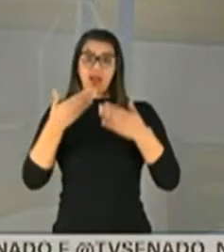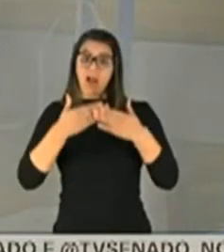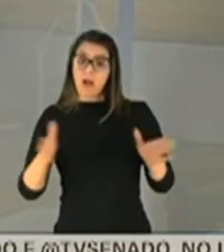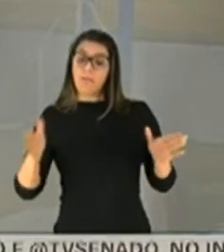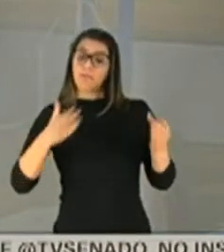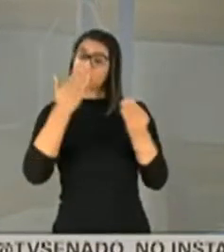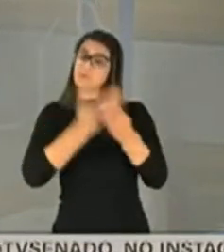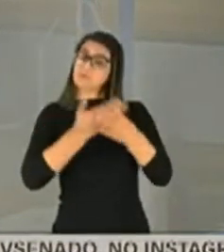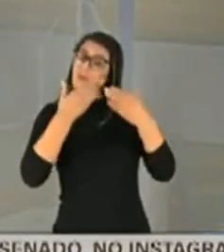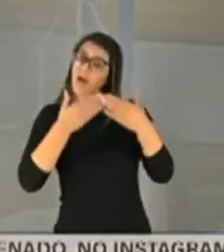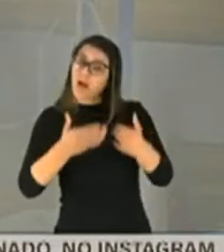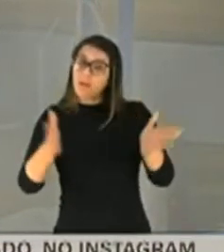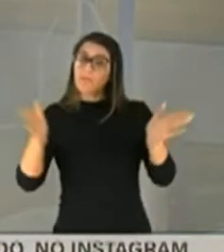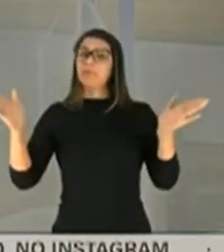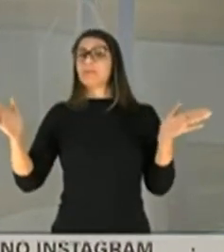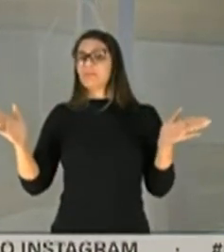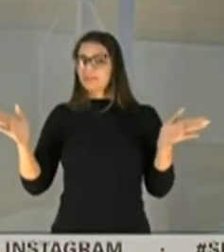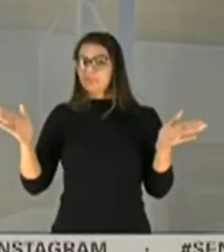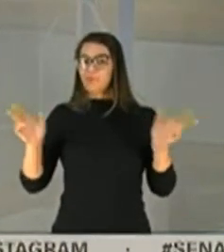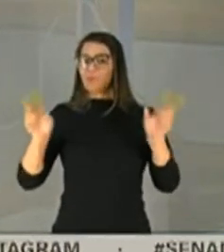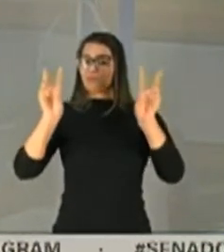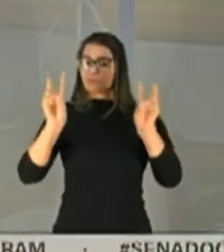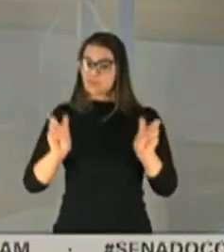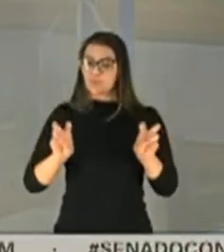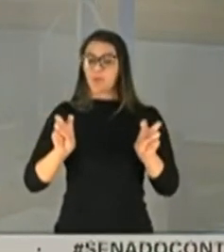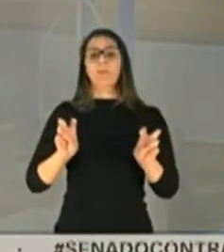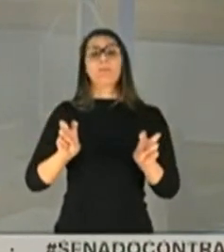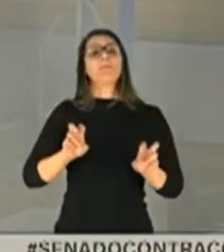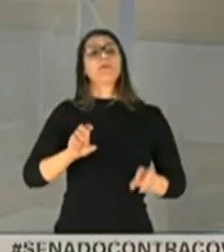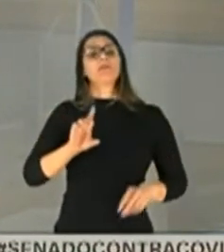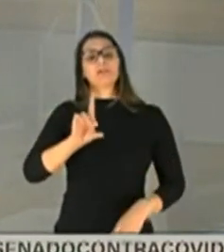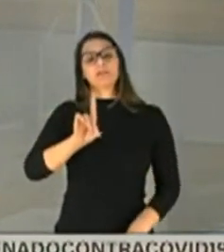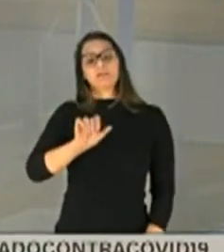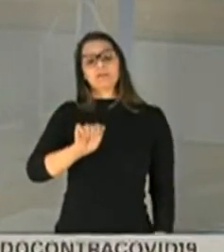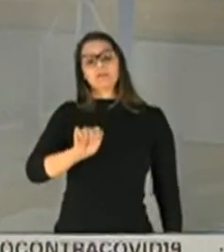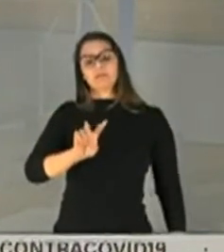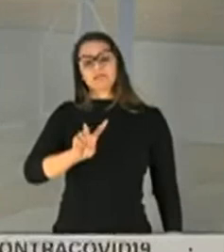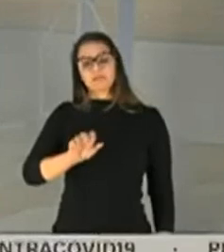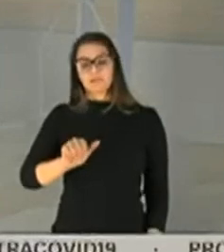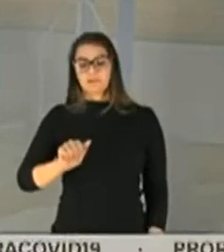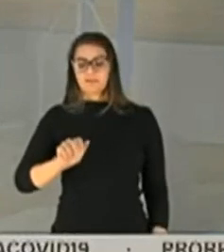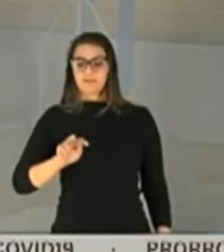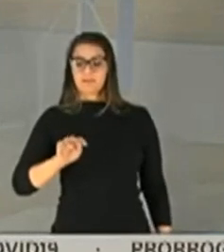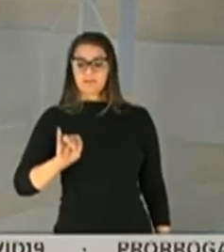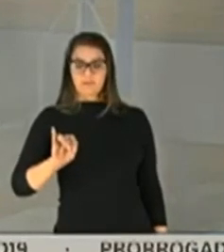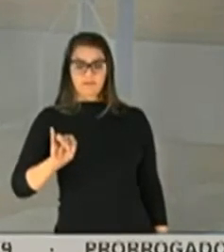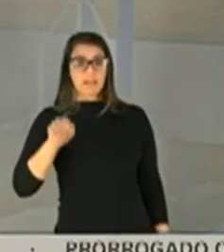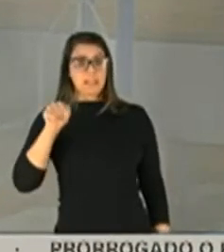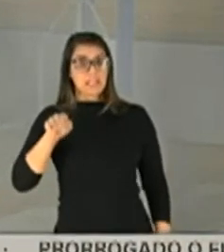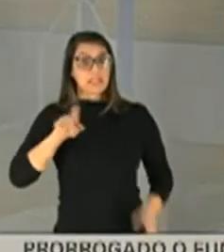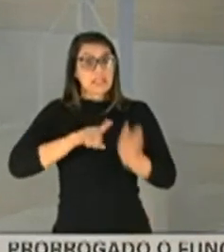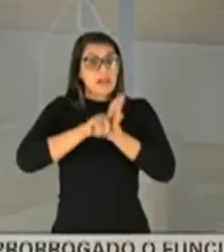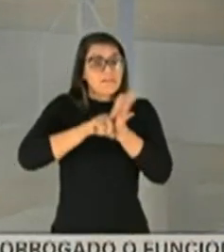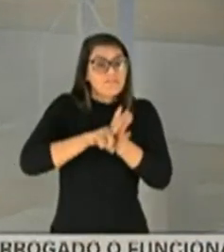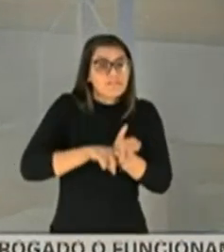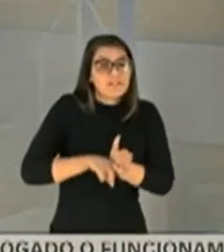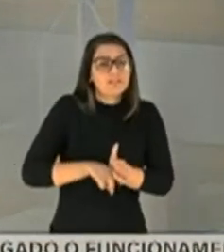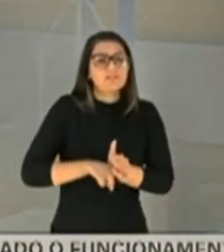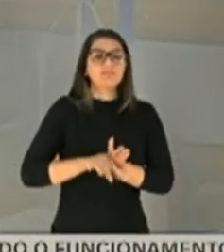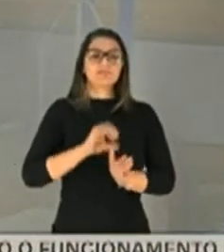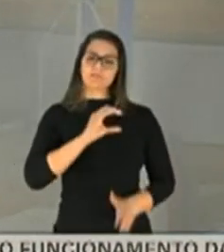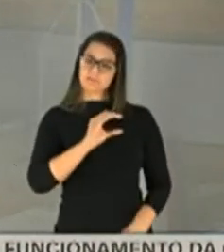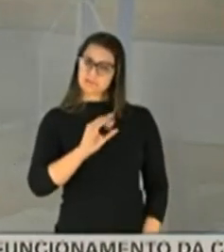Leila, justamente sobre o caso da VAT. O caso da VAT está sendo investigado pela